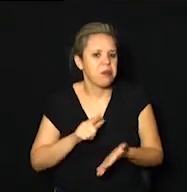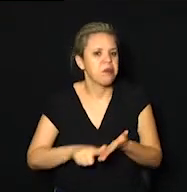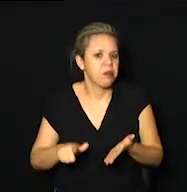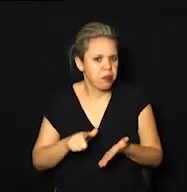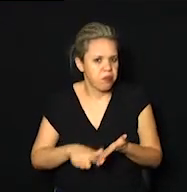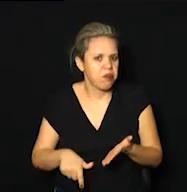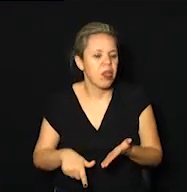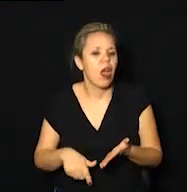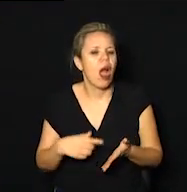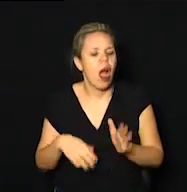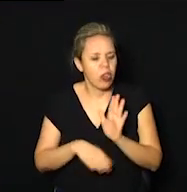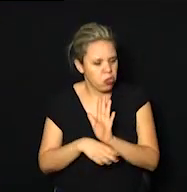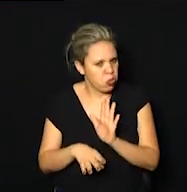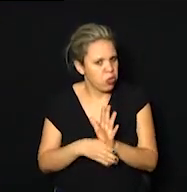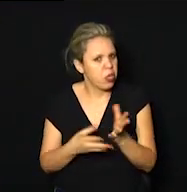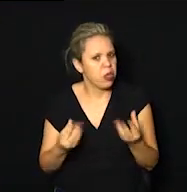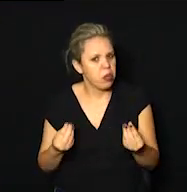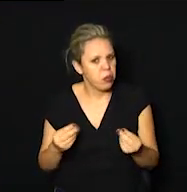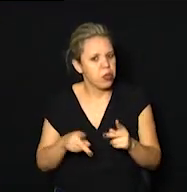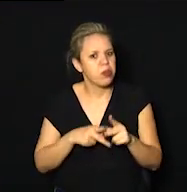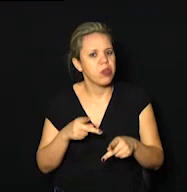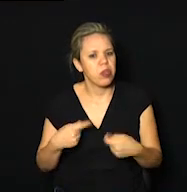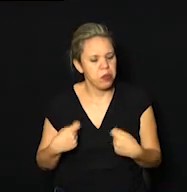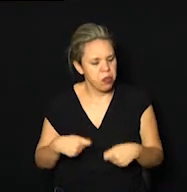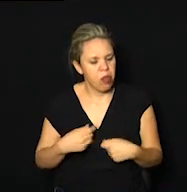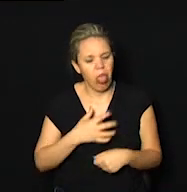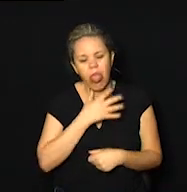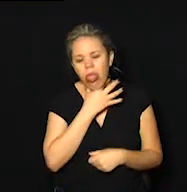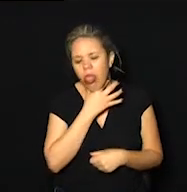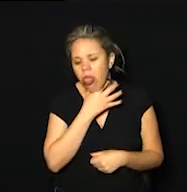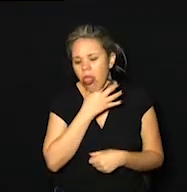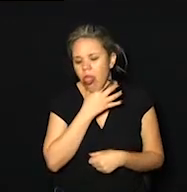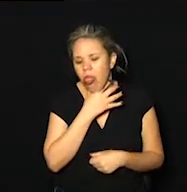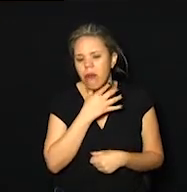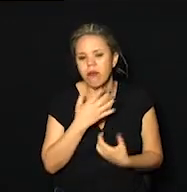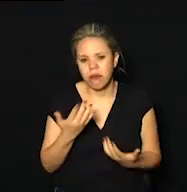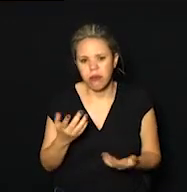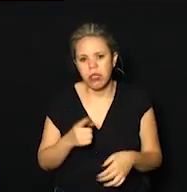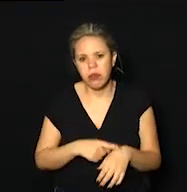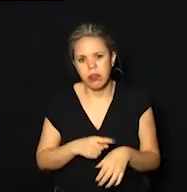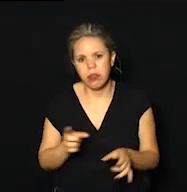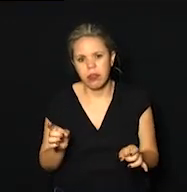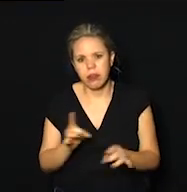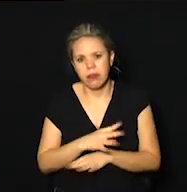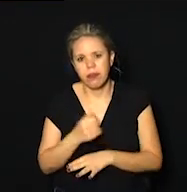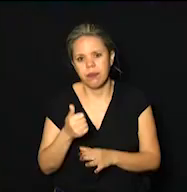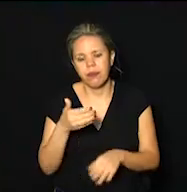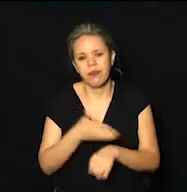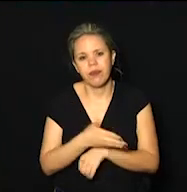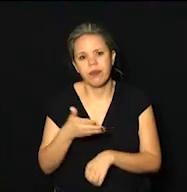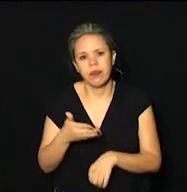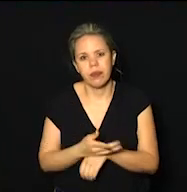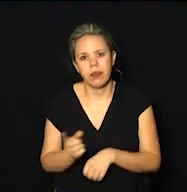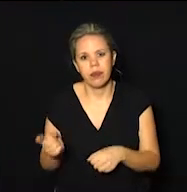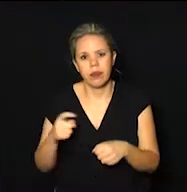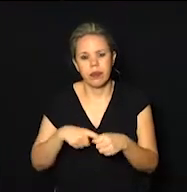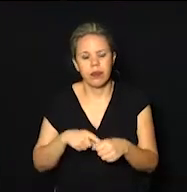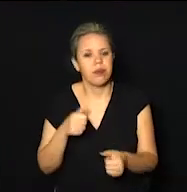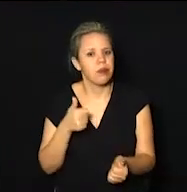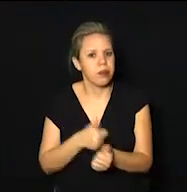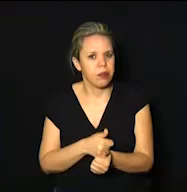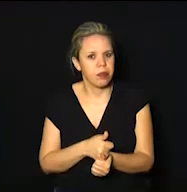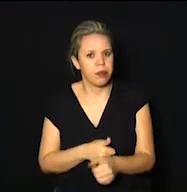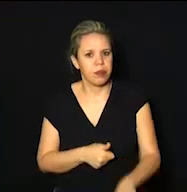vai fazer essa diferença para quem está precisando neste momento. Viu, Gabriel? Eu encerro aqui a minha primeira participação, mas eu volto daqui a pouquinho